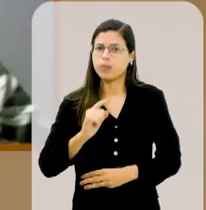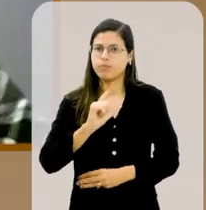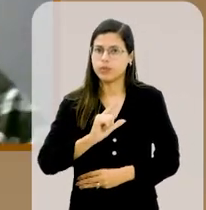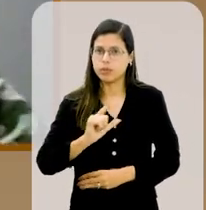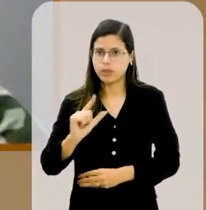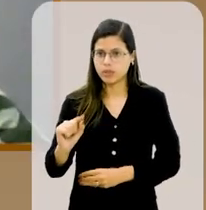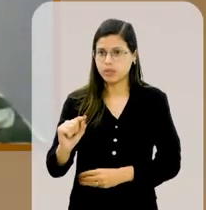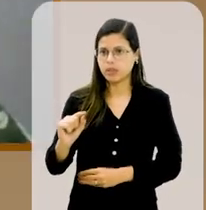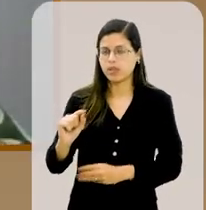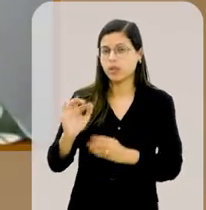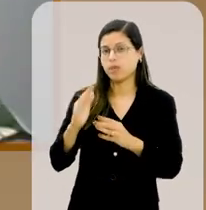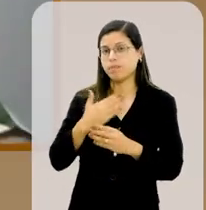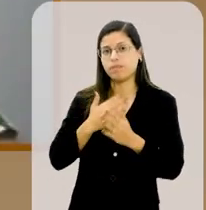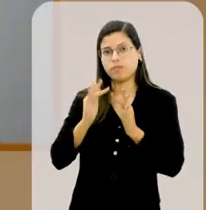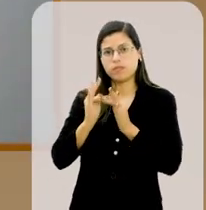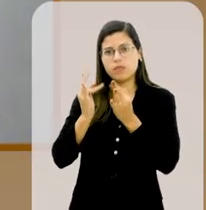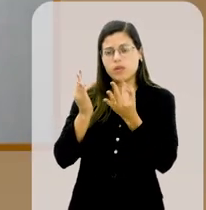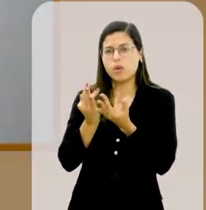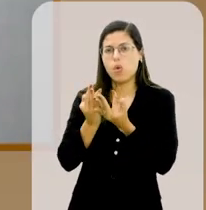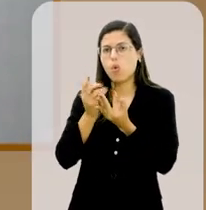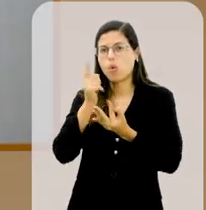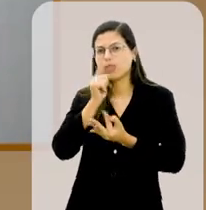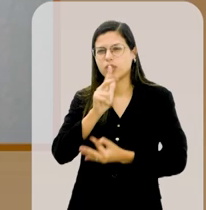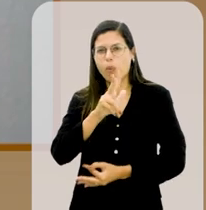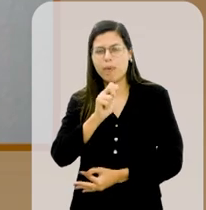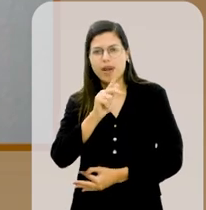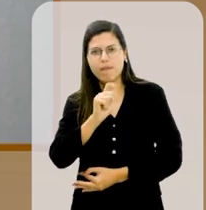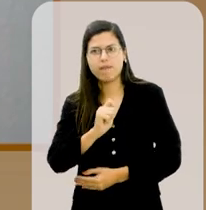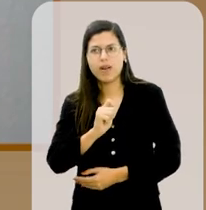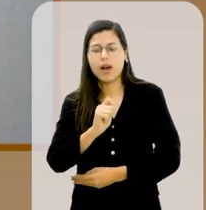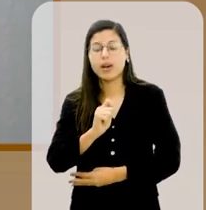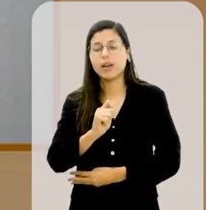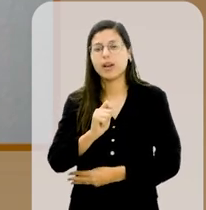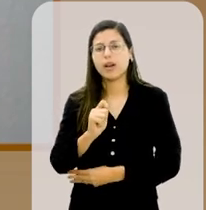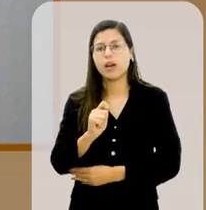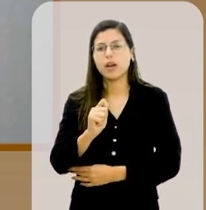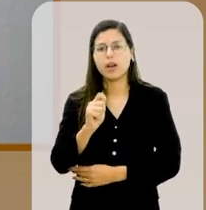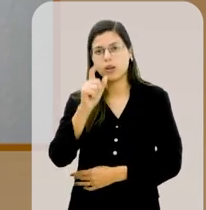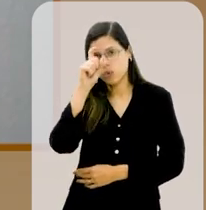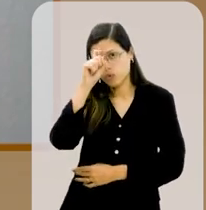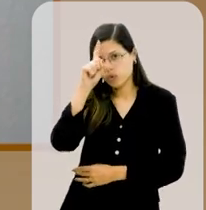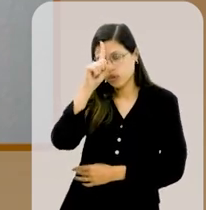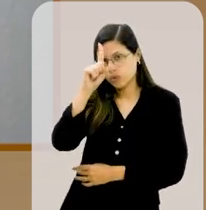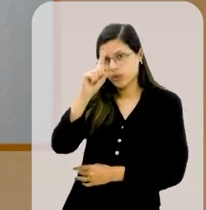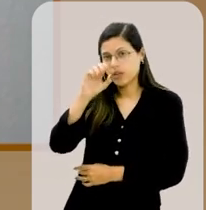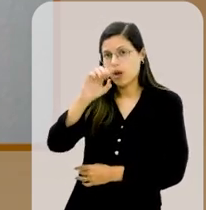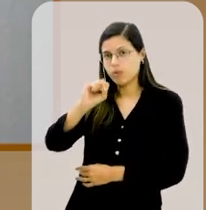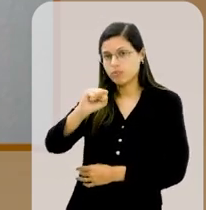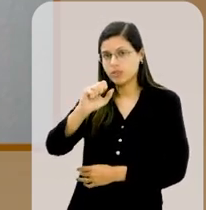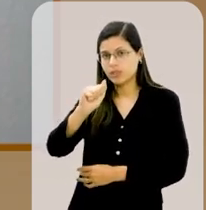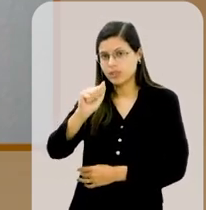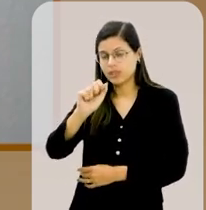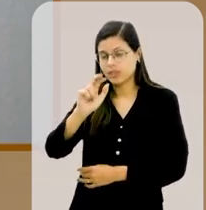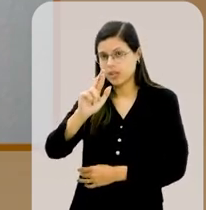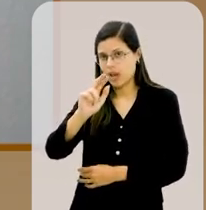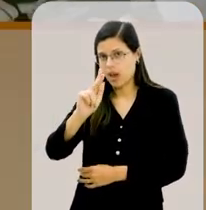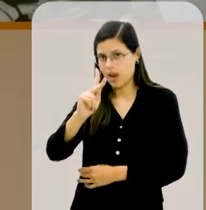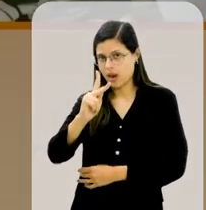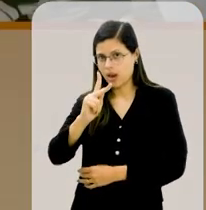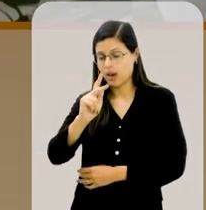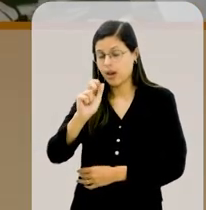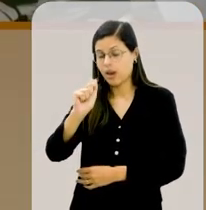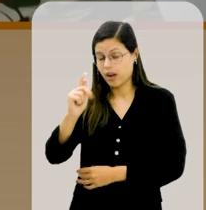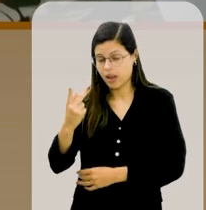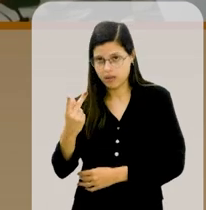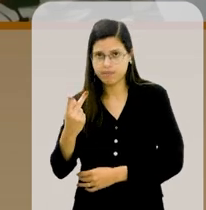saí, a minha família tinha conseguido uma vaga no hospital Saracubichek que